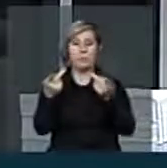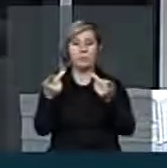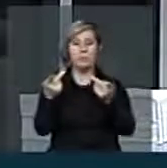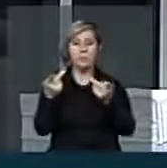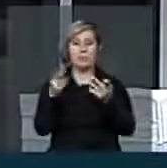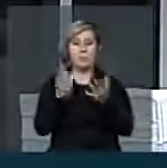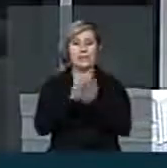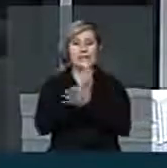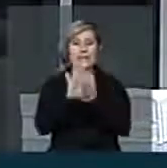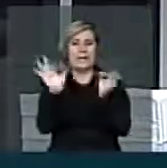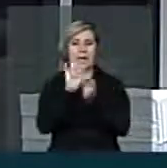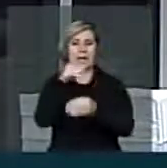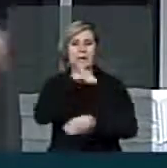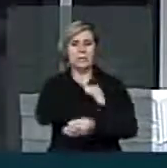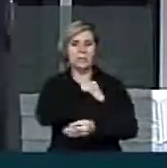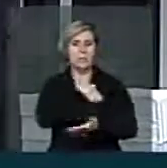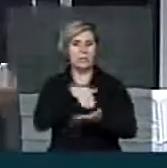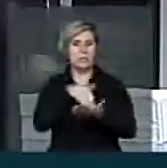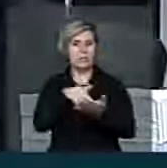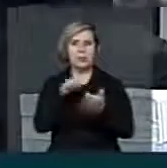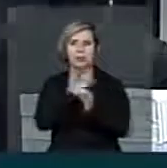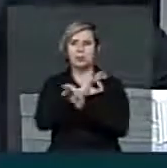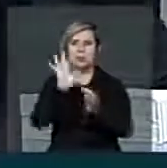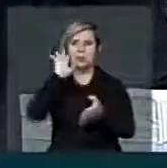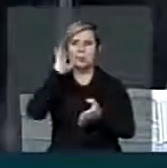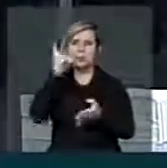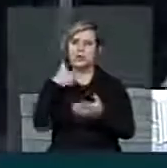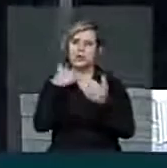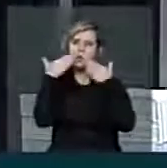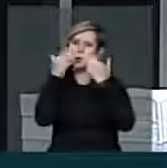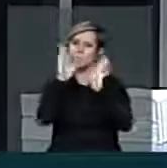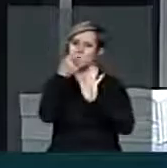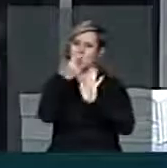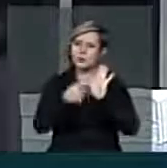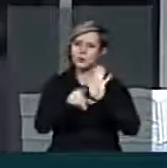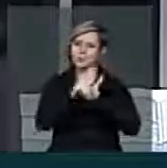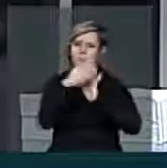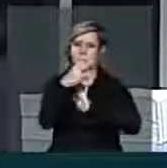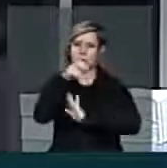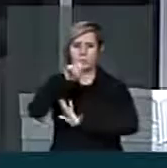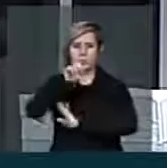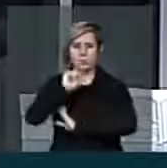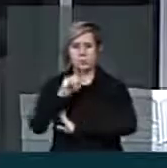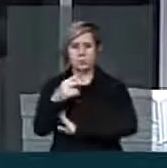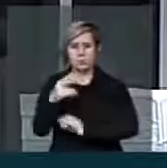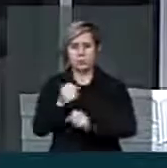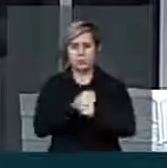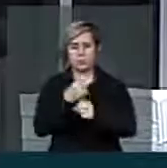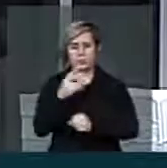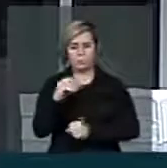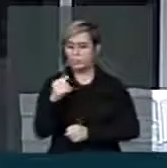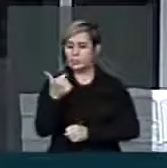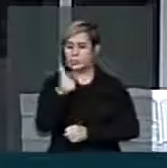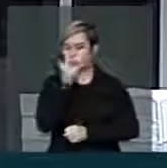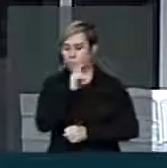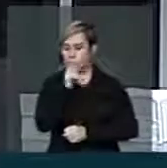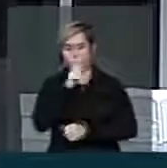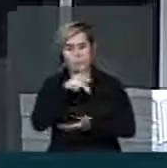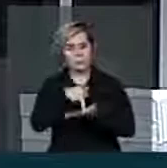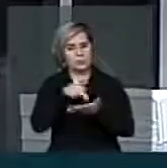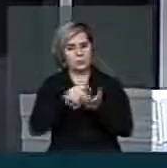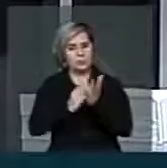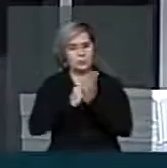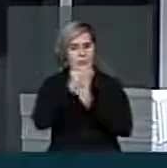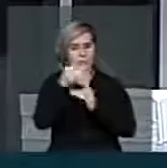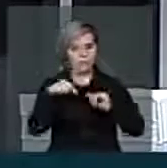nós temos um piso estabelecido. Apresentei o projeto de lei 3982 de 2012, para que nós possamos, através